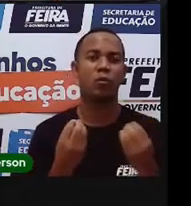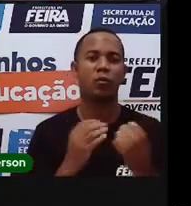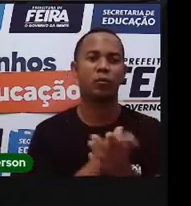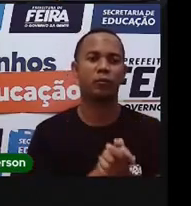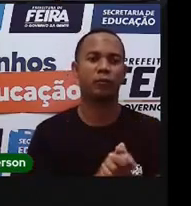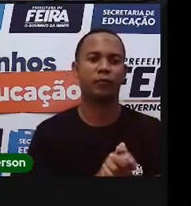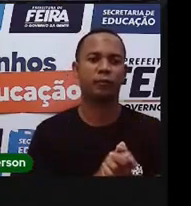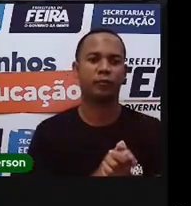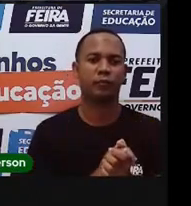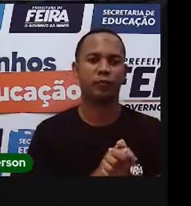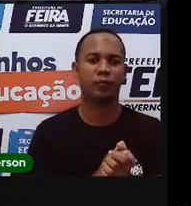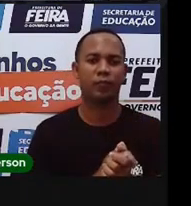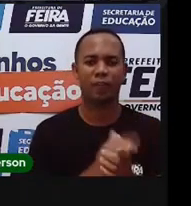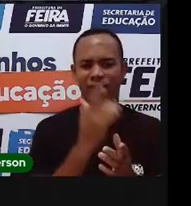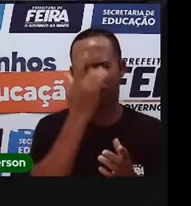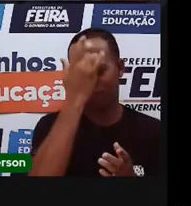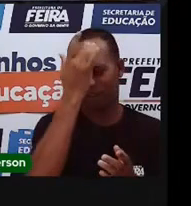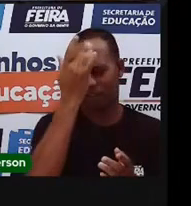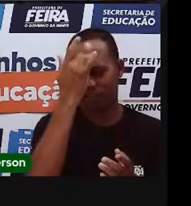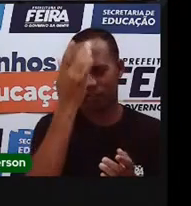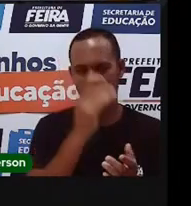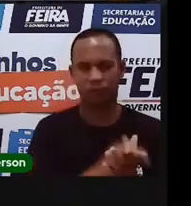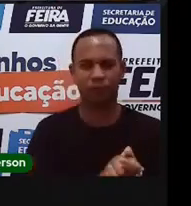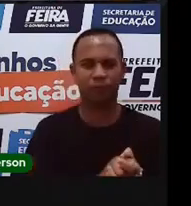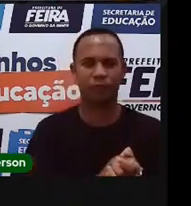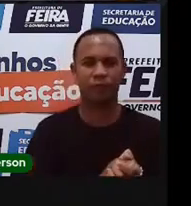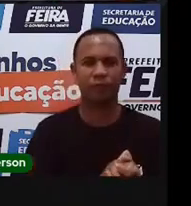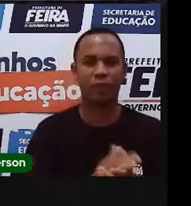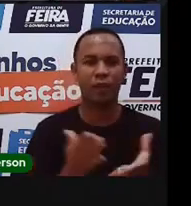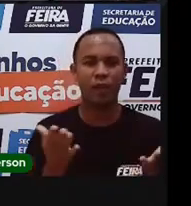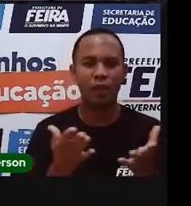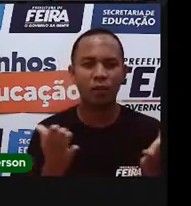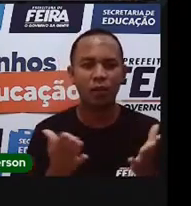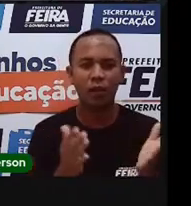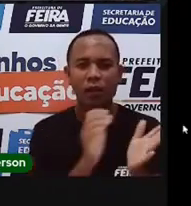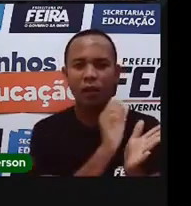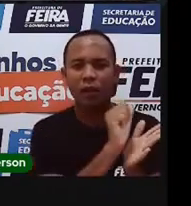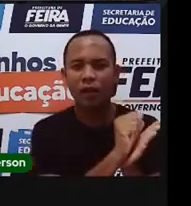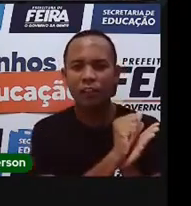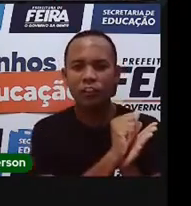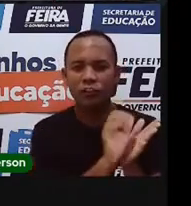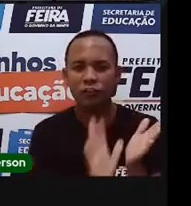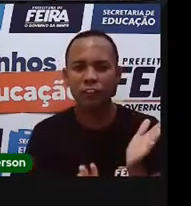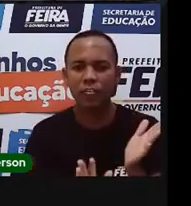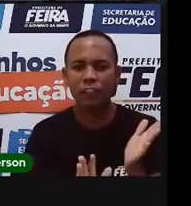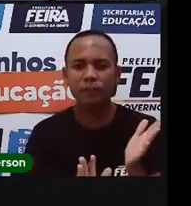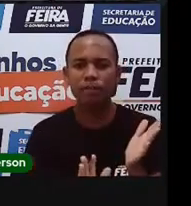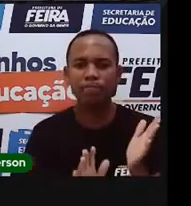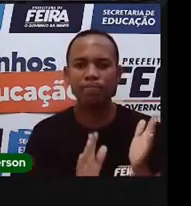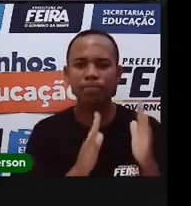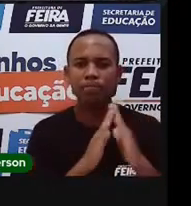vocês. Coisa fácil. Tão fácil que agora a gente vai fazer uma atividade. Vamos lá.